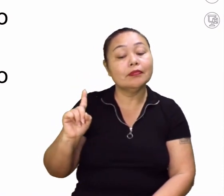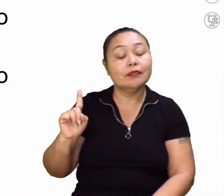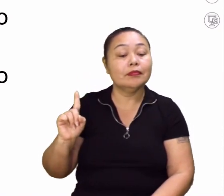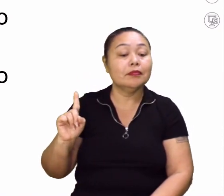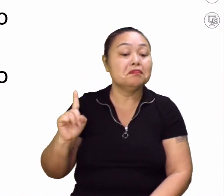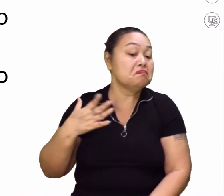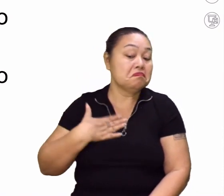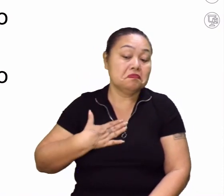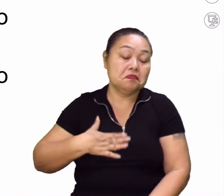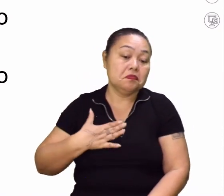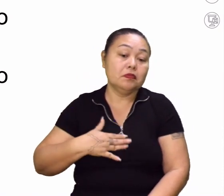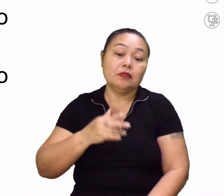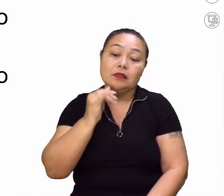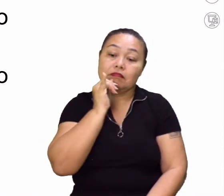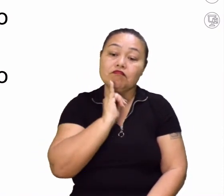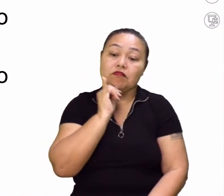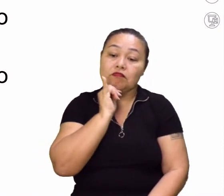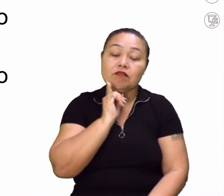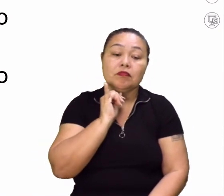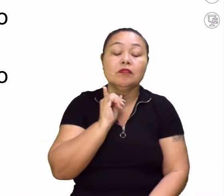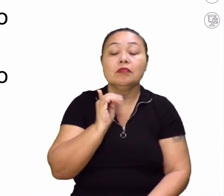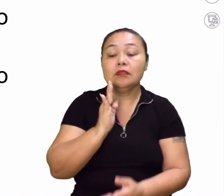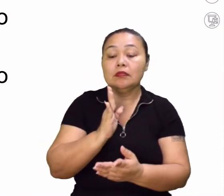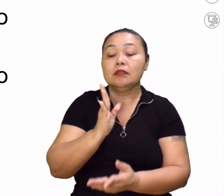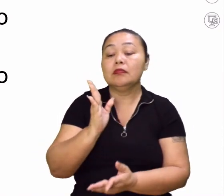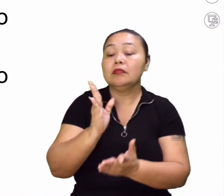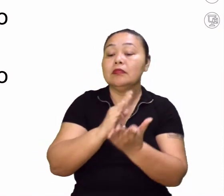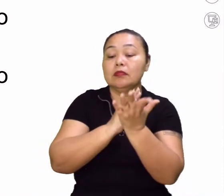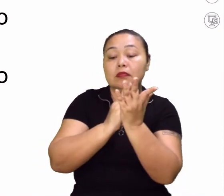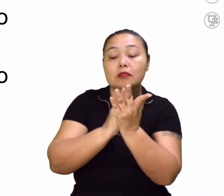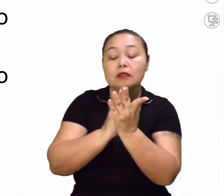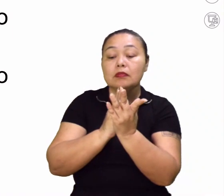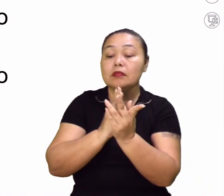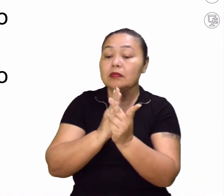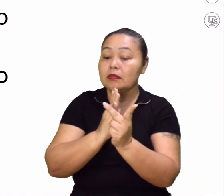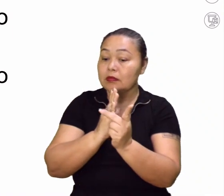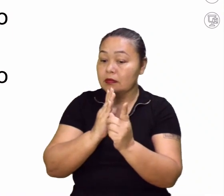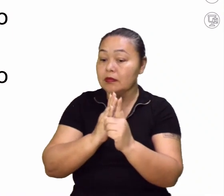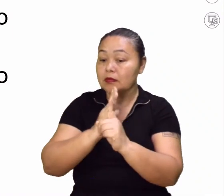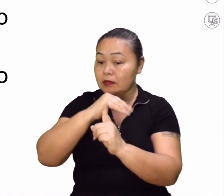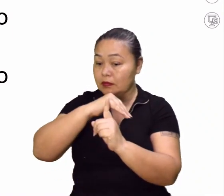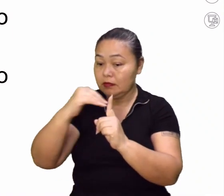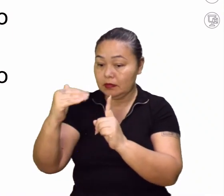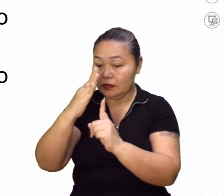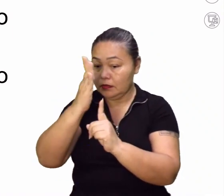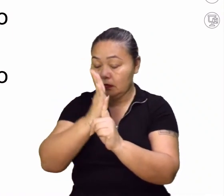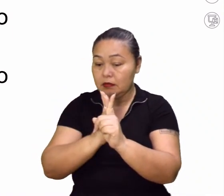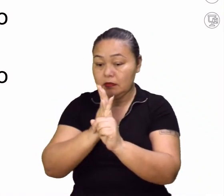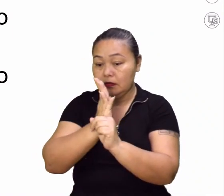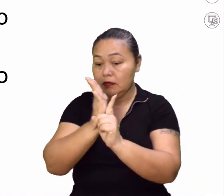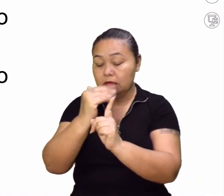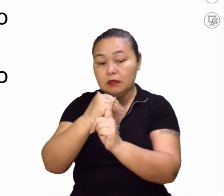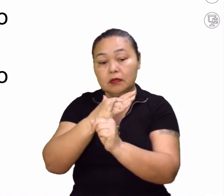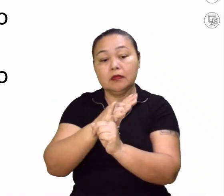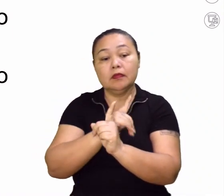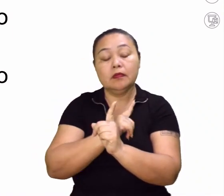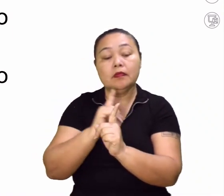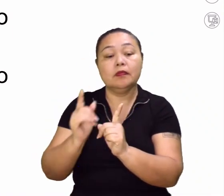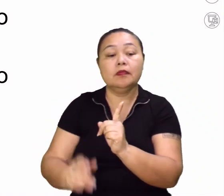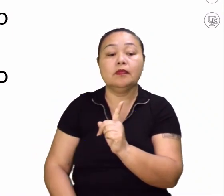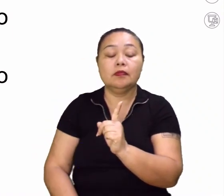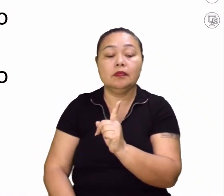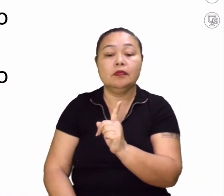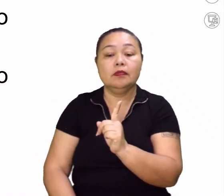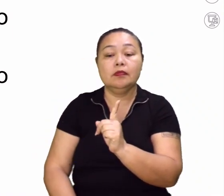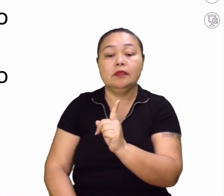Está tranquilo. Por exemplo, lá... Rosa dos ventos. Rosa dos ventos. Primeiro é a rosa dos ventos. Aqui é a primeira, respectivamente. Eu sou o Jorge.